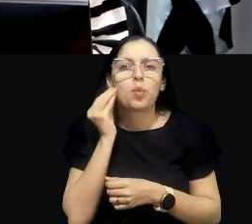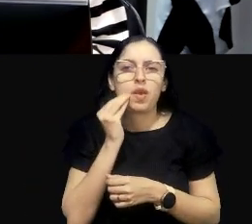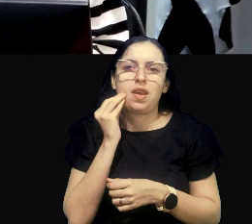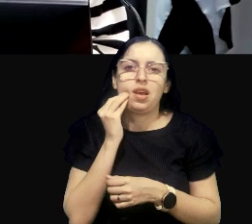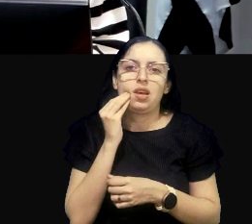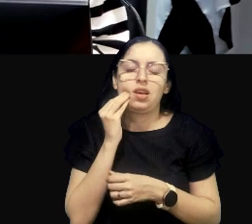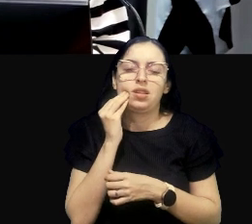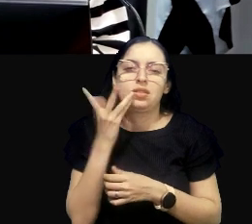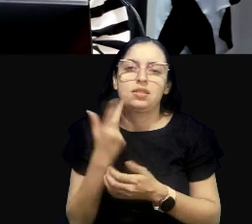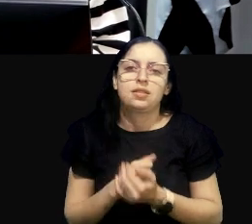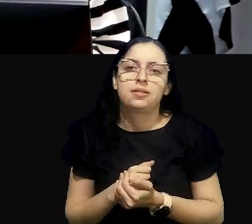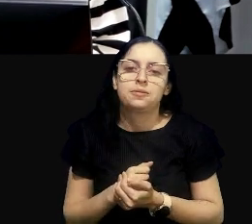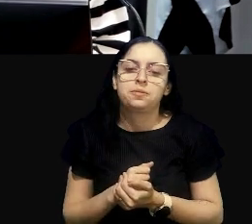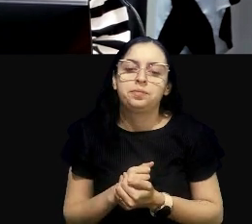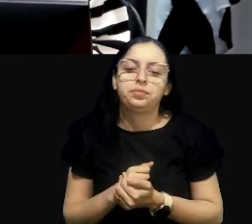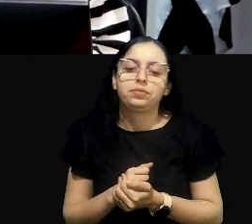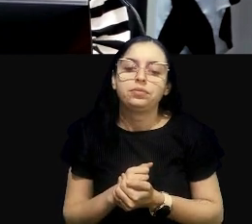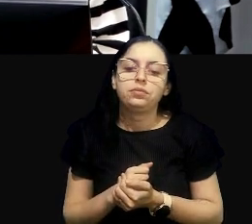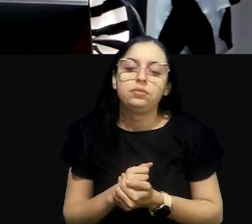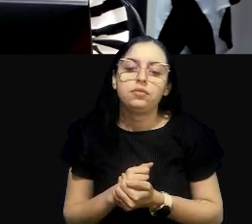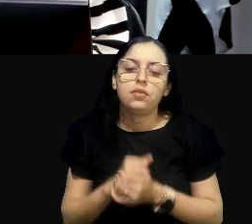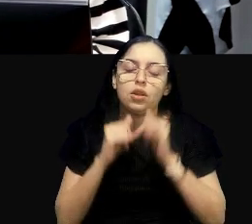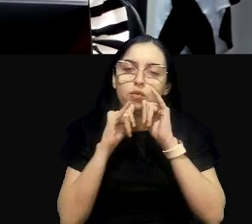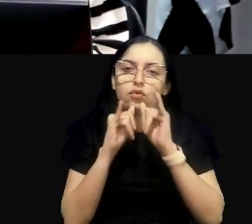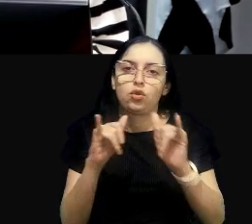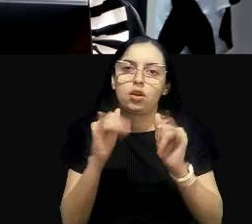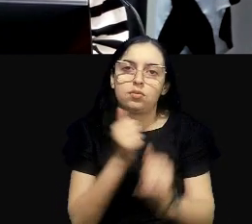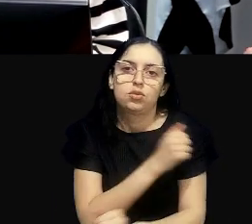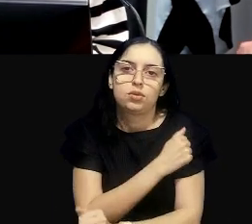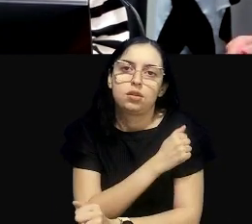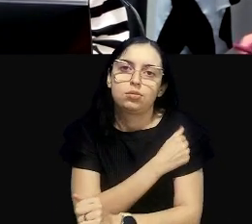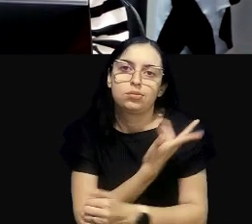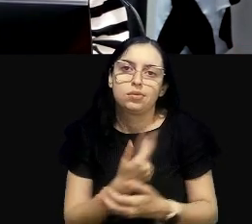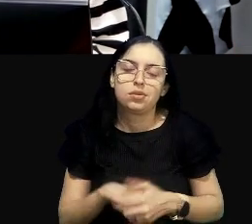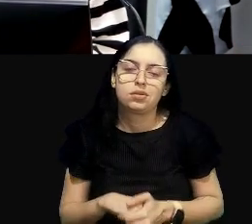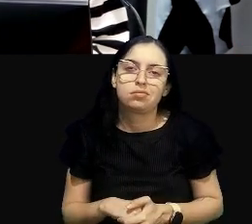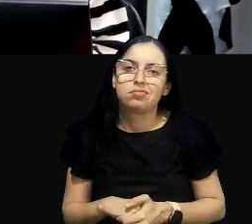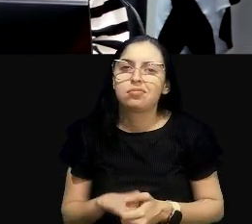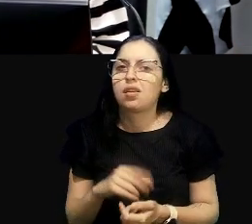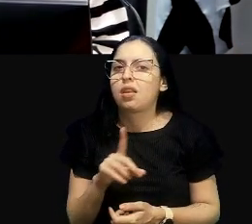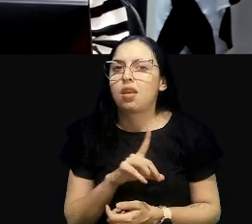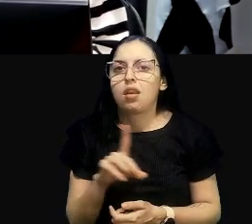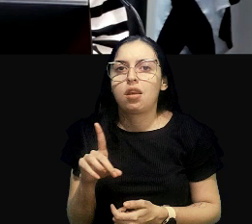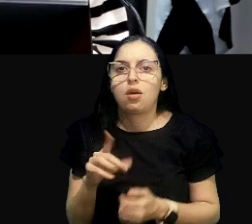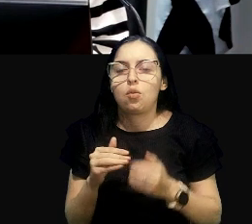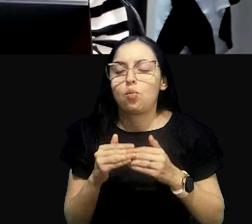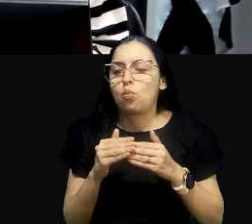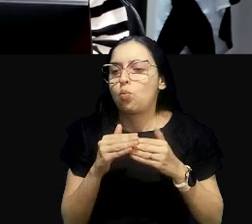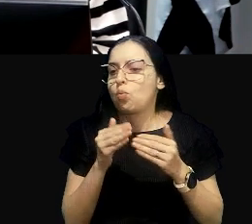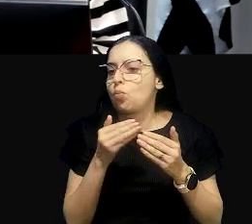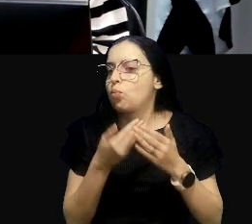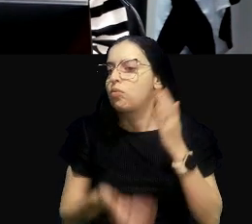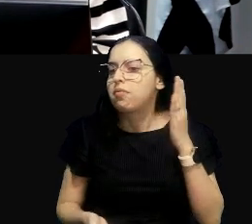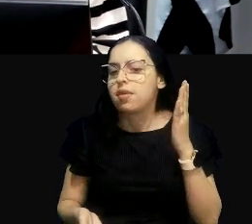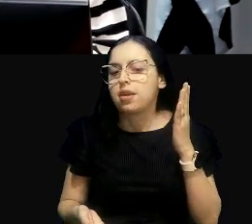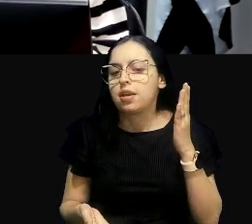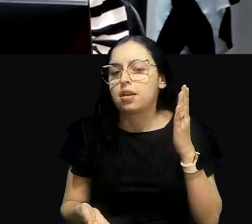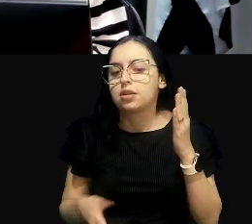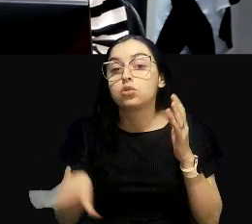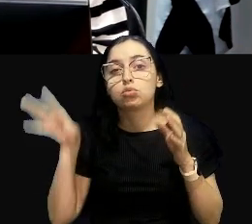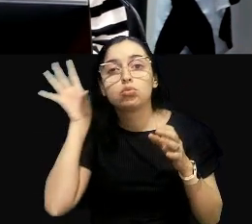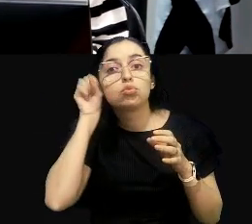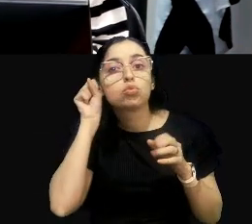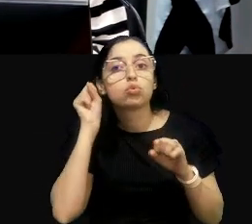eu informo aos meus alunos, não abram mão dessa escuta